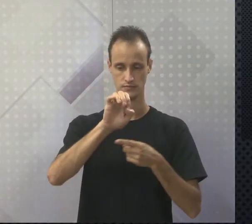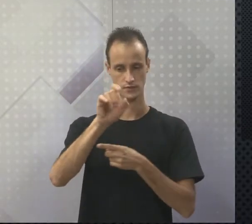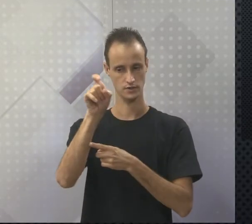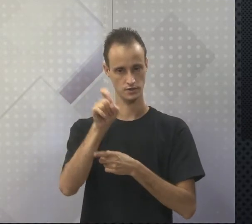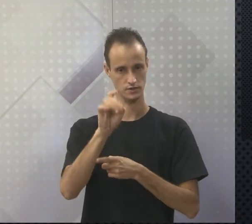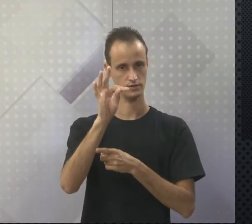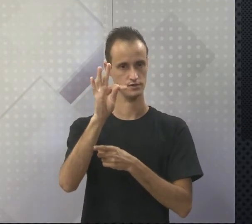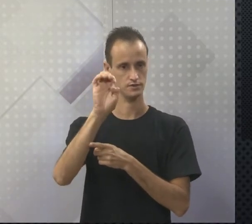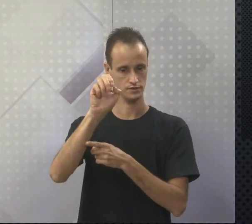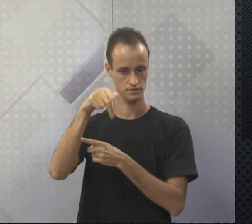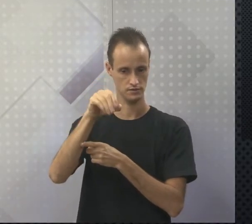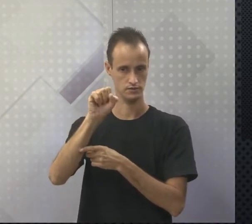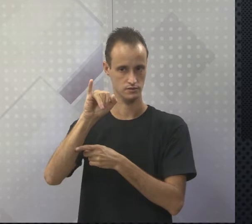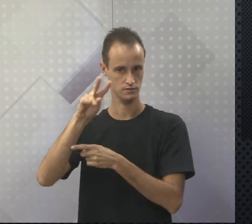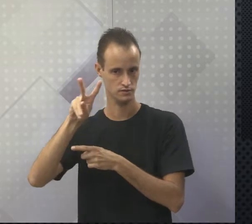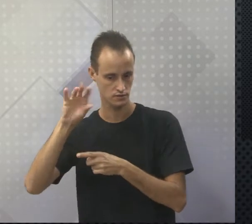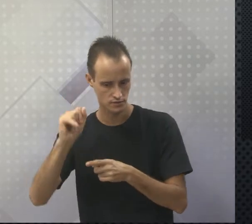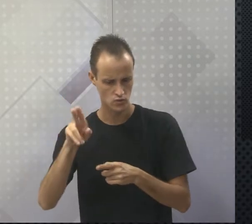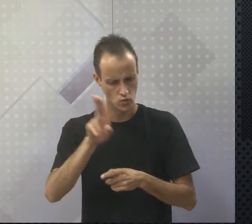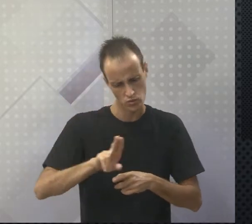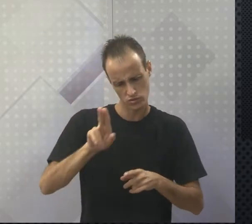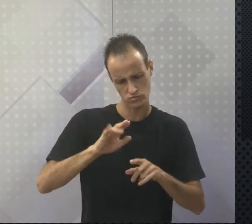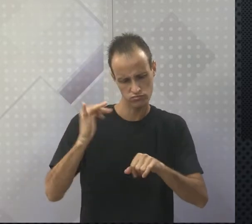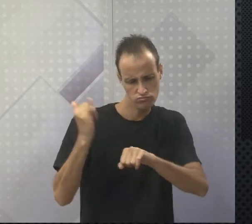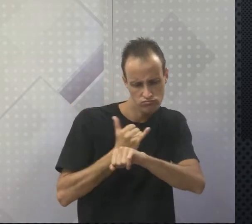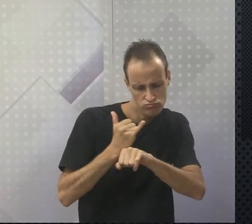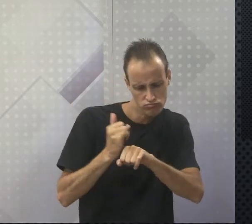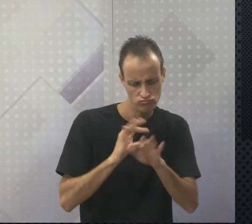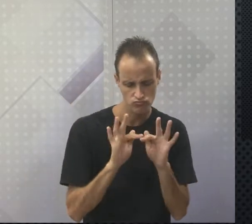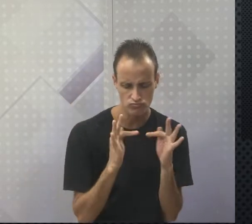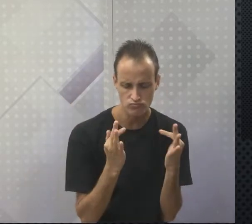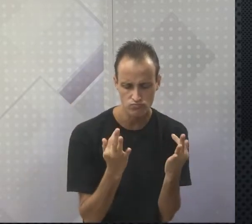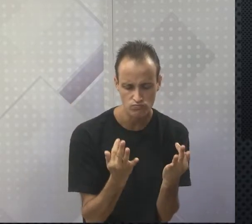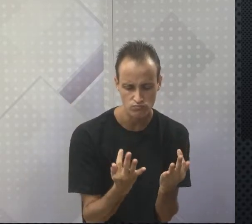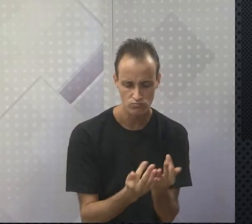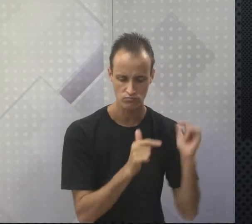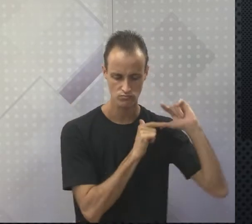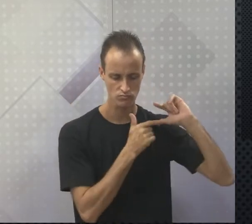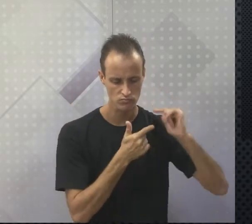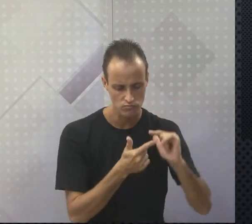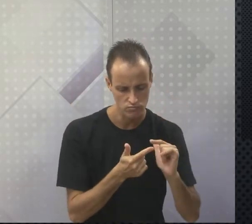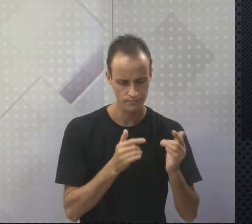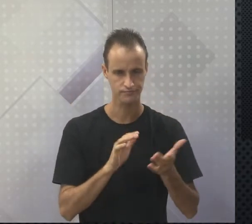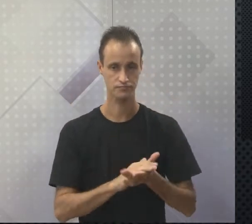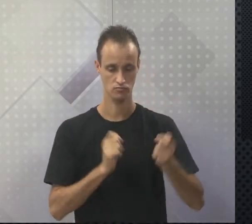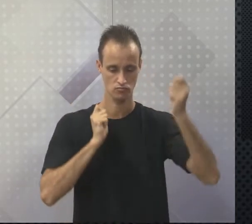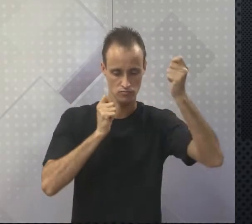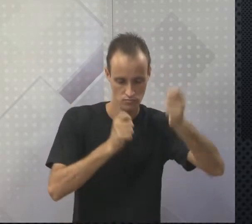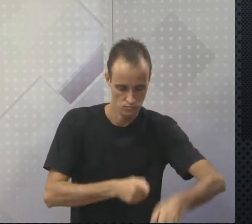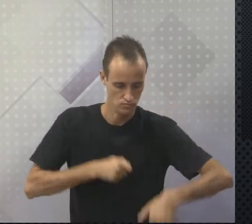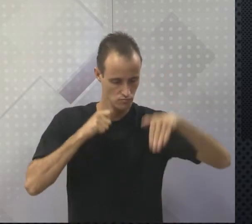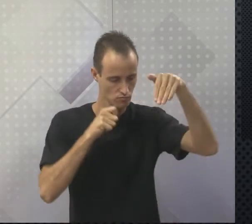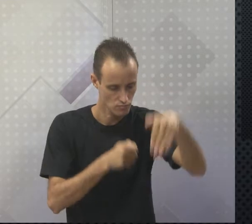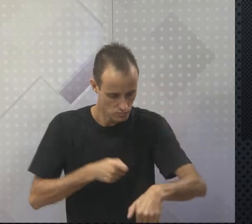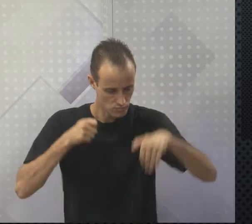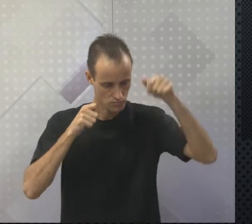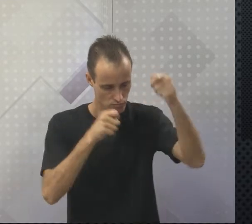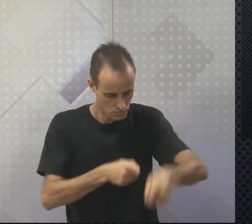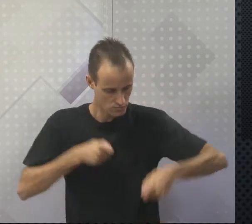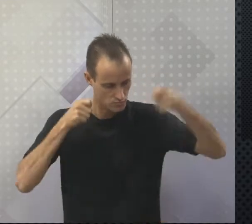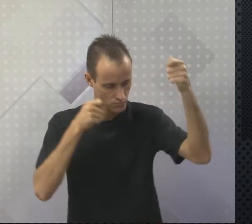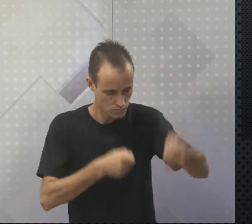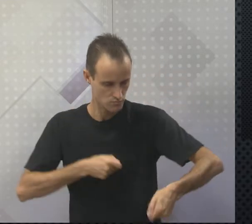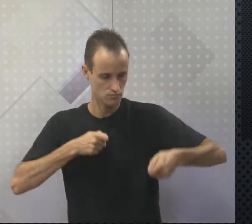Caracteriza-se pelo uso de técnicas simples ou tradicionais e de equipamentos simples, como enxada. Pouco uso de